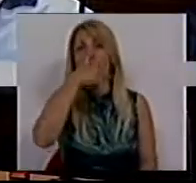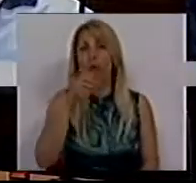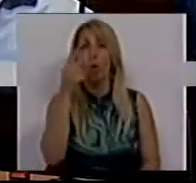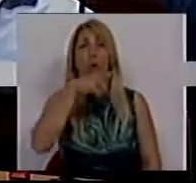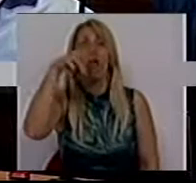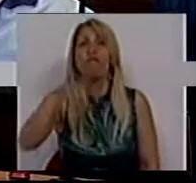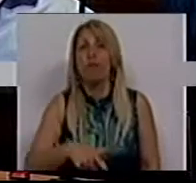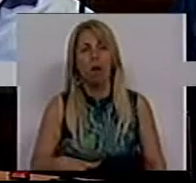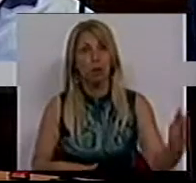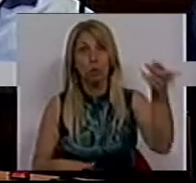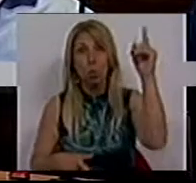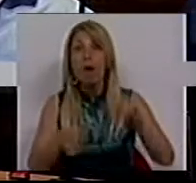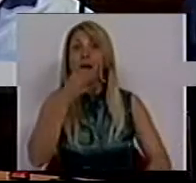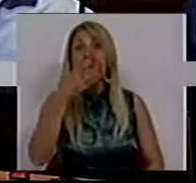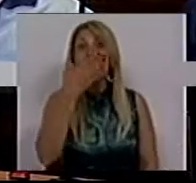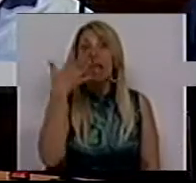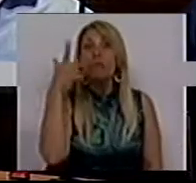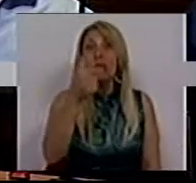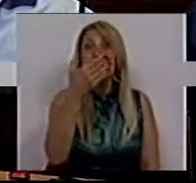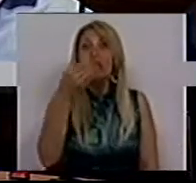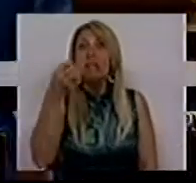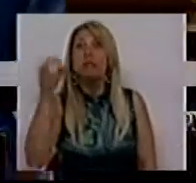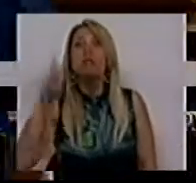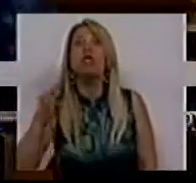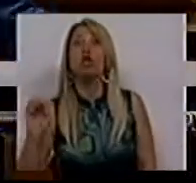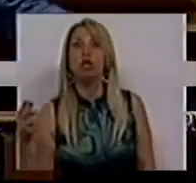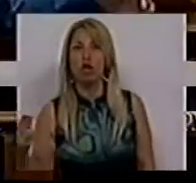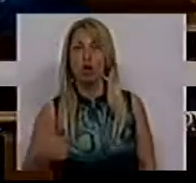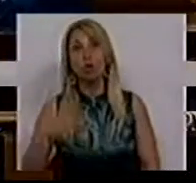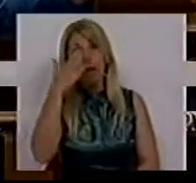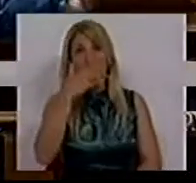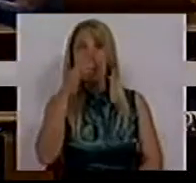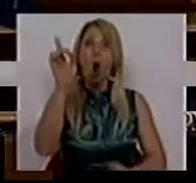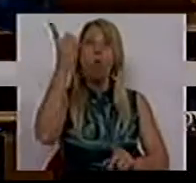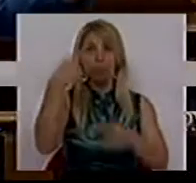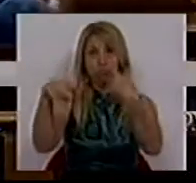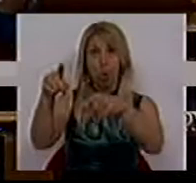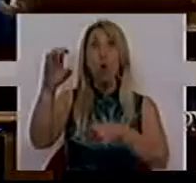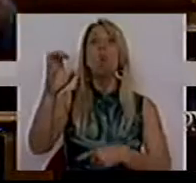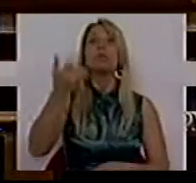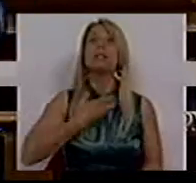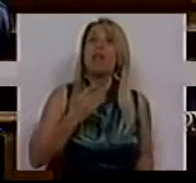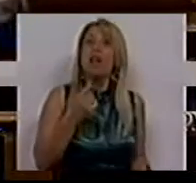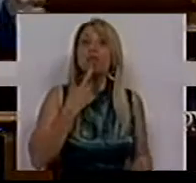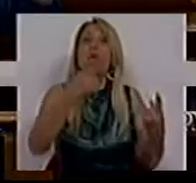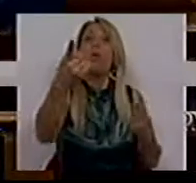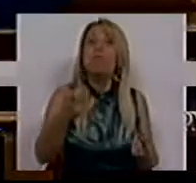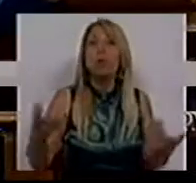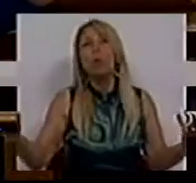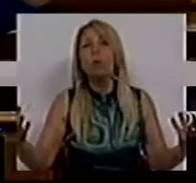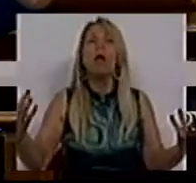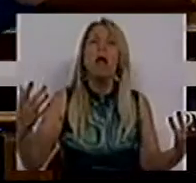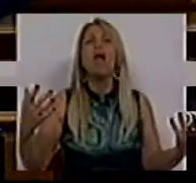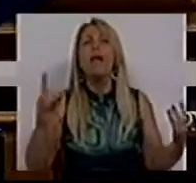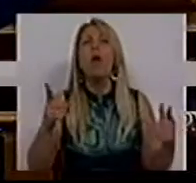falar de 7 mil e 700 milhões de euros. Olha, se fosse o CDS a fazer a pergunta, poderíamos dizer que é qualquer coisa como cerca de